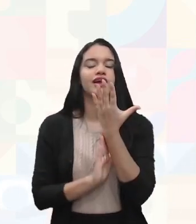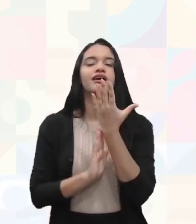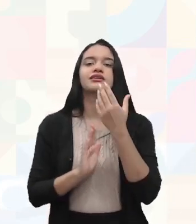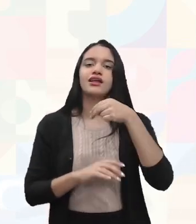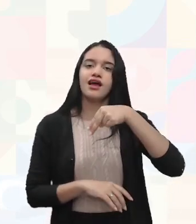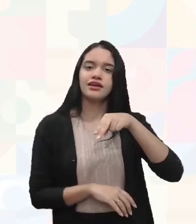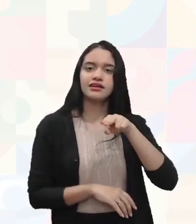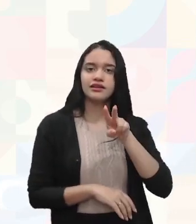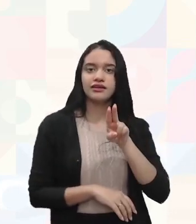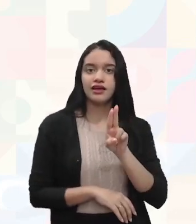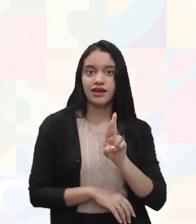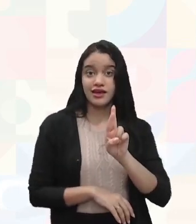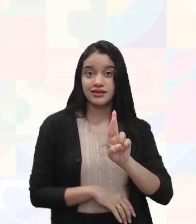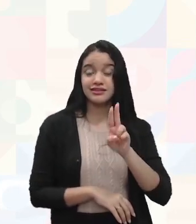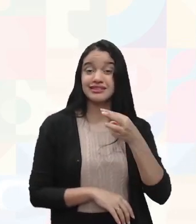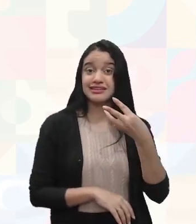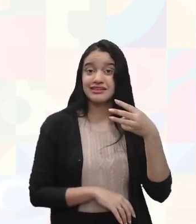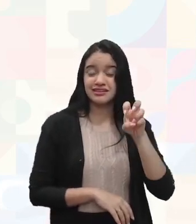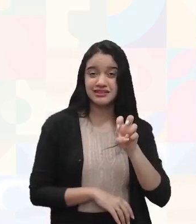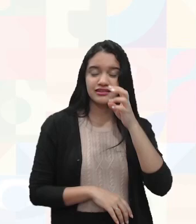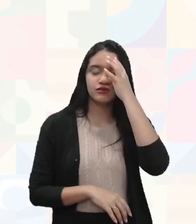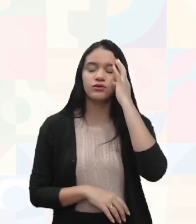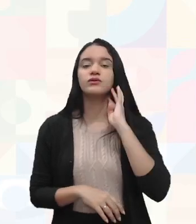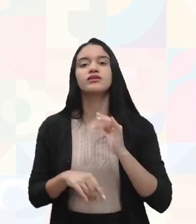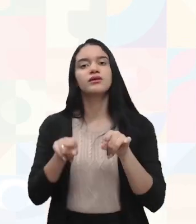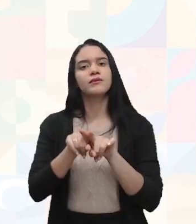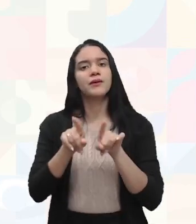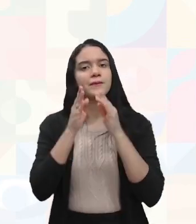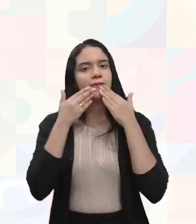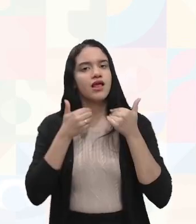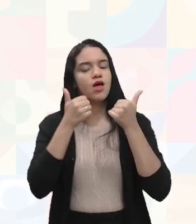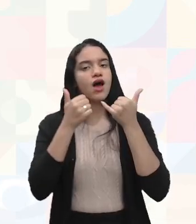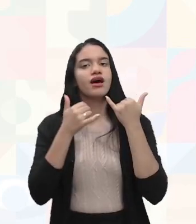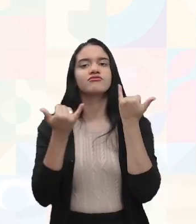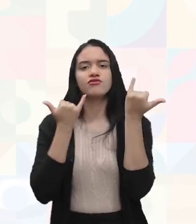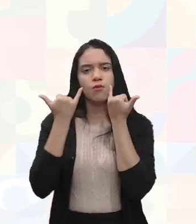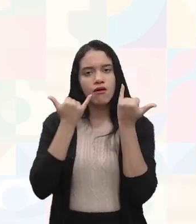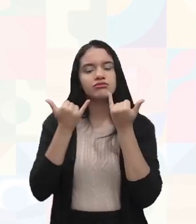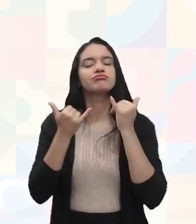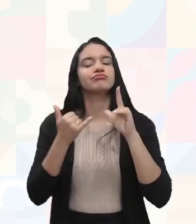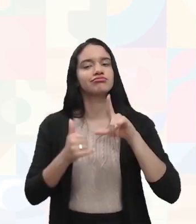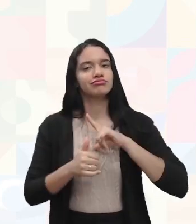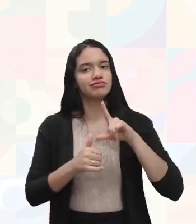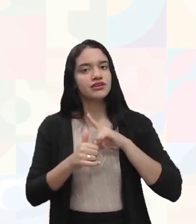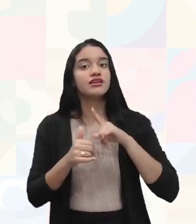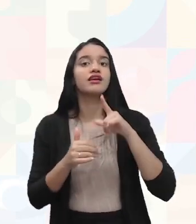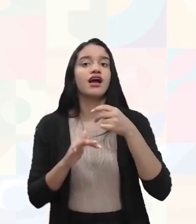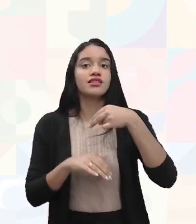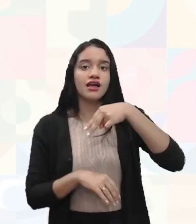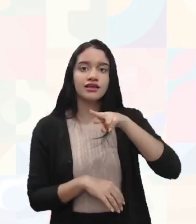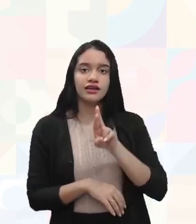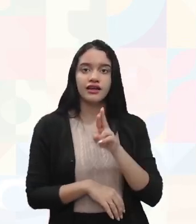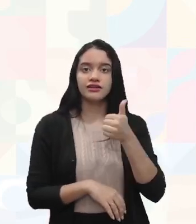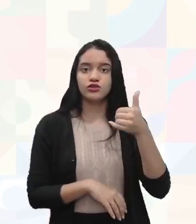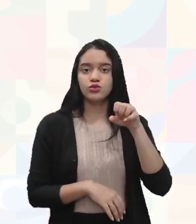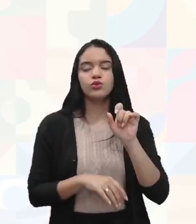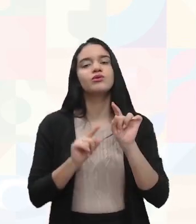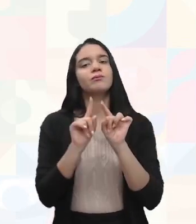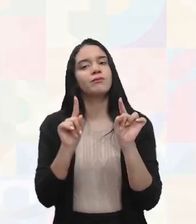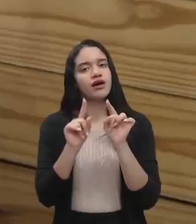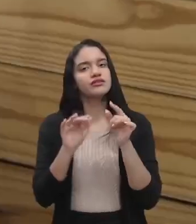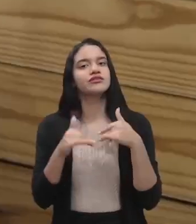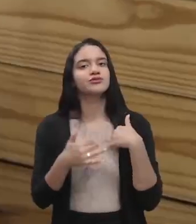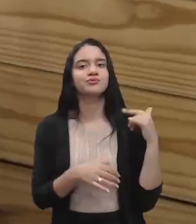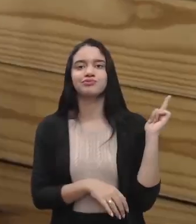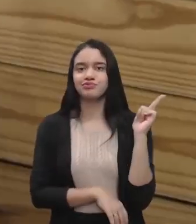NR35, para melhorar ainda mais a informação que já tinha na NR18. Mesmo assim, a gente ainda